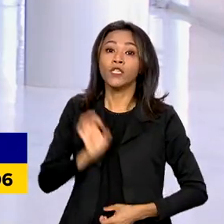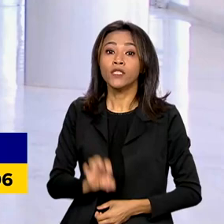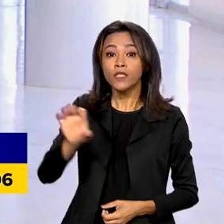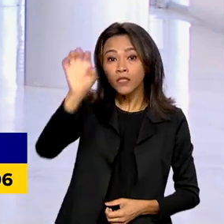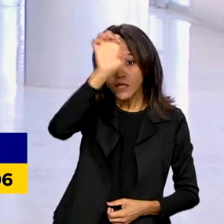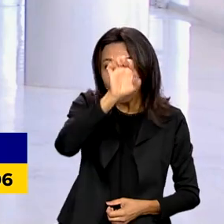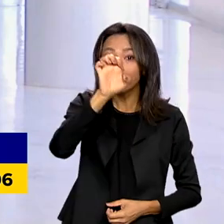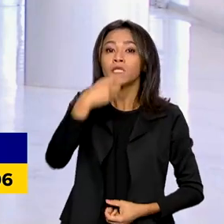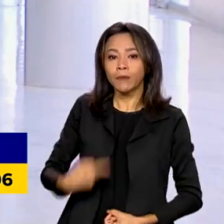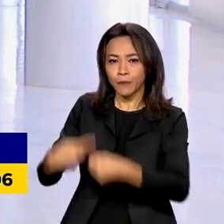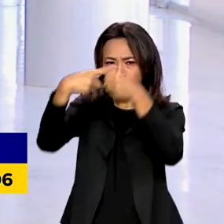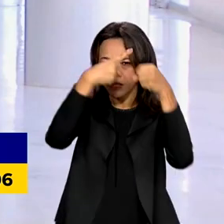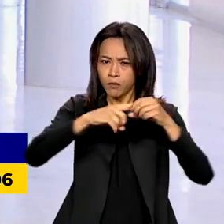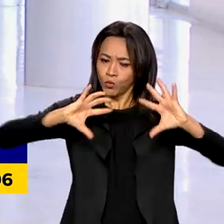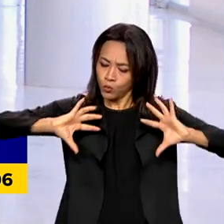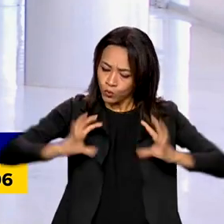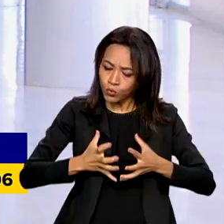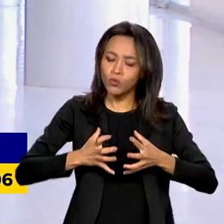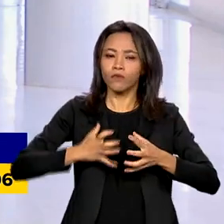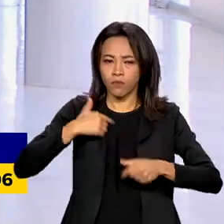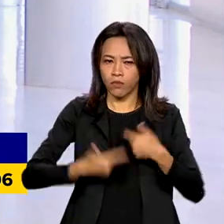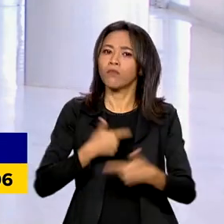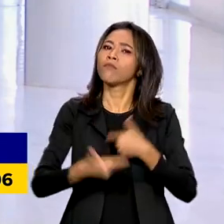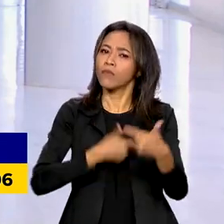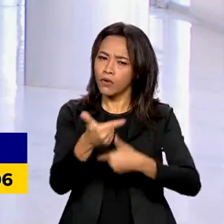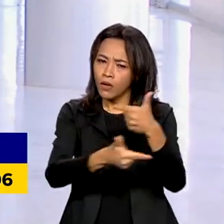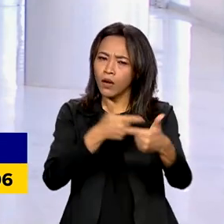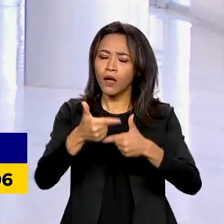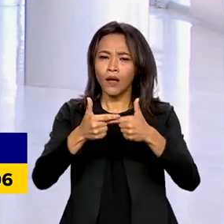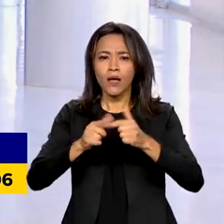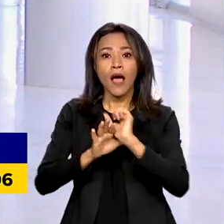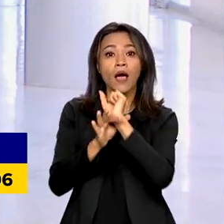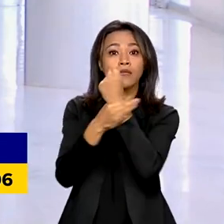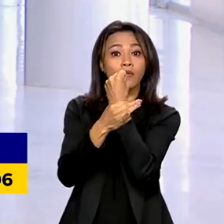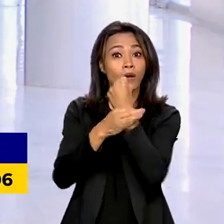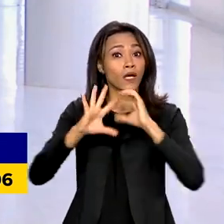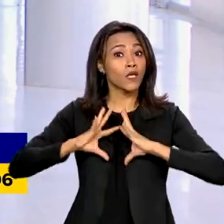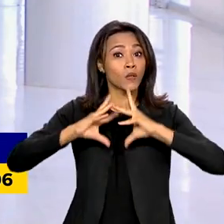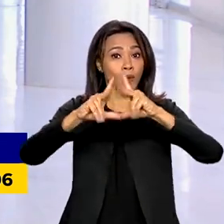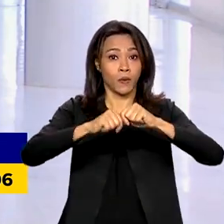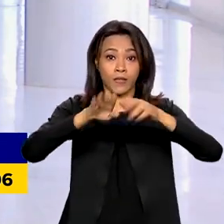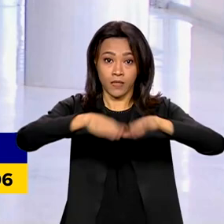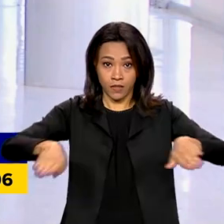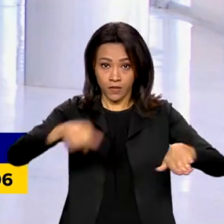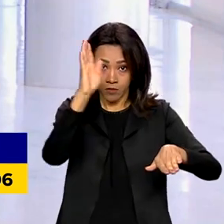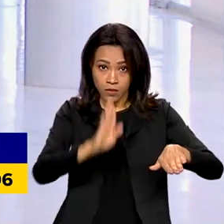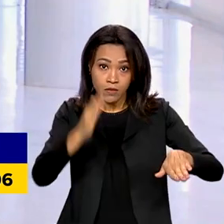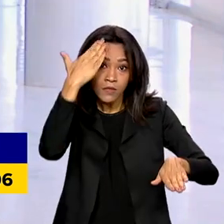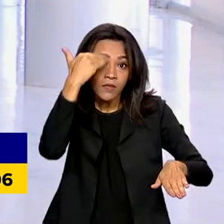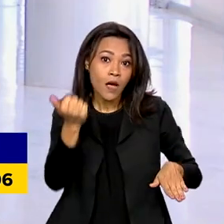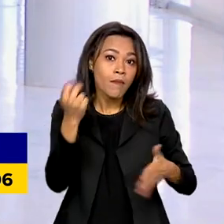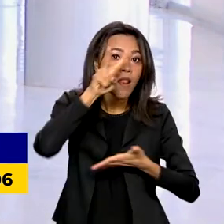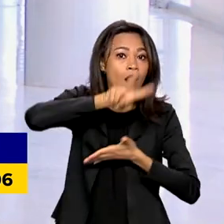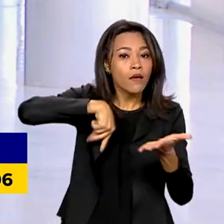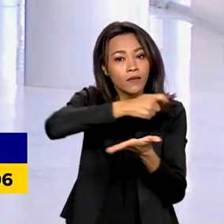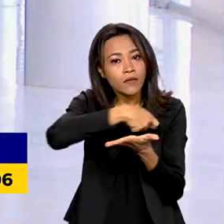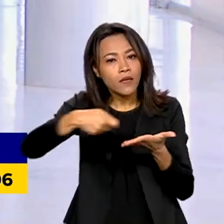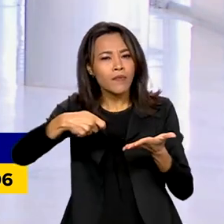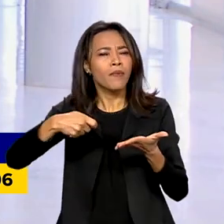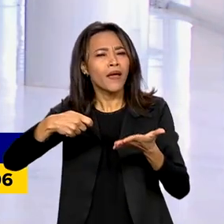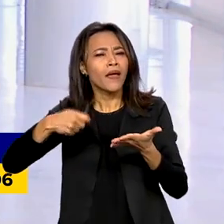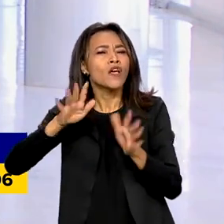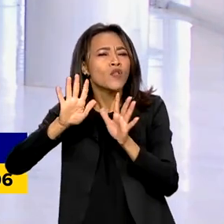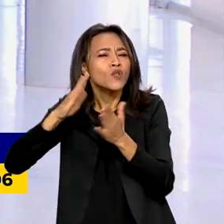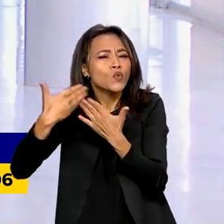Municípios vão trabalhar juntos para garantir que todas as crianças brasileiras saibam ler e escrever ao fim do